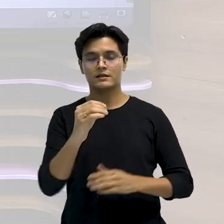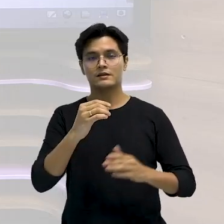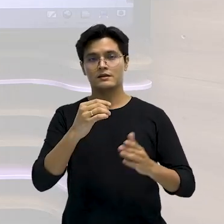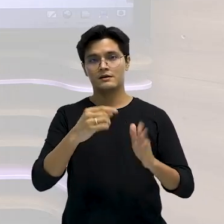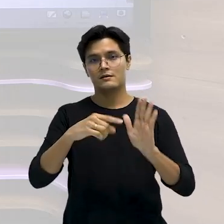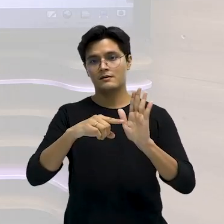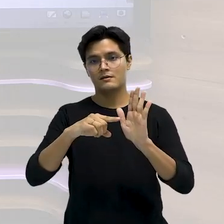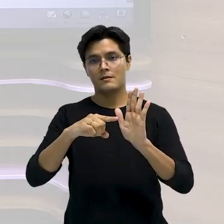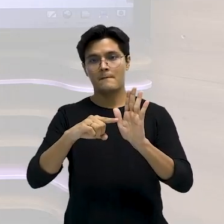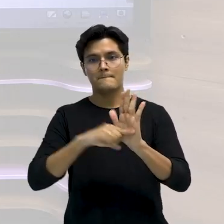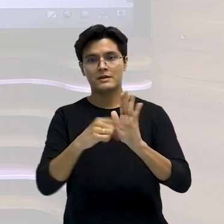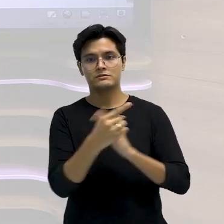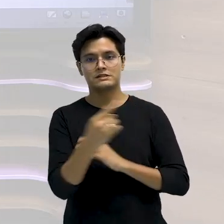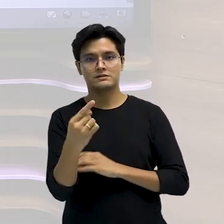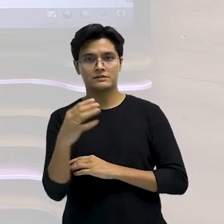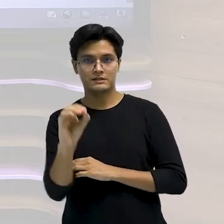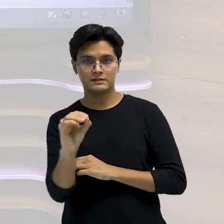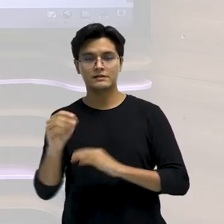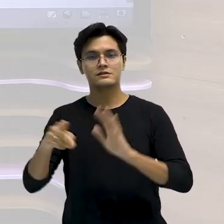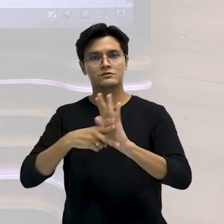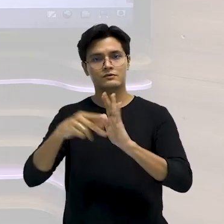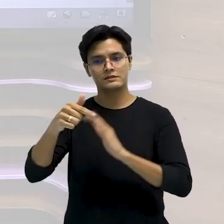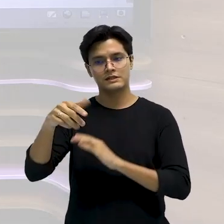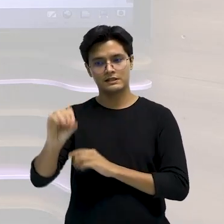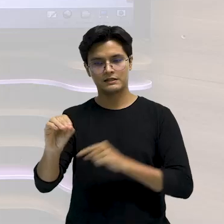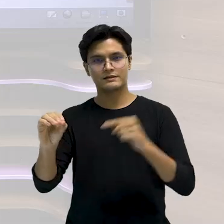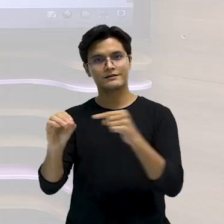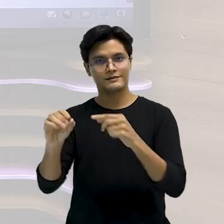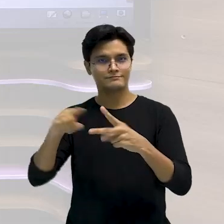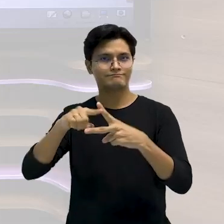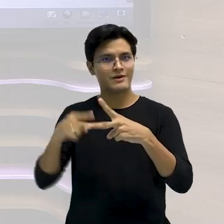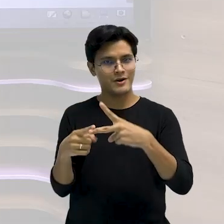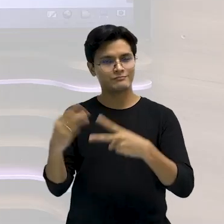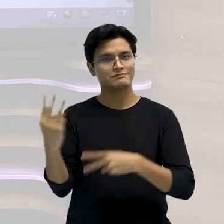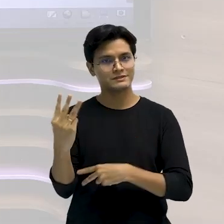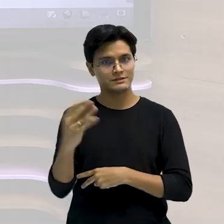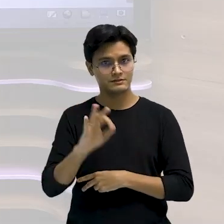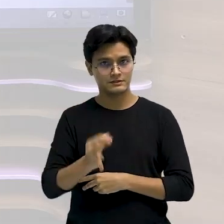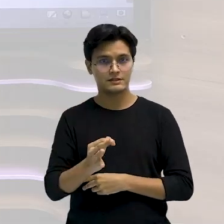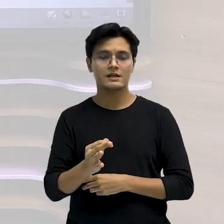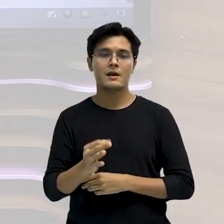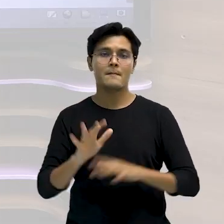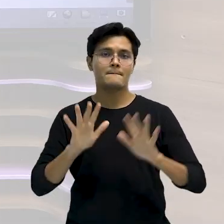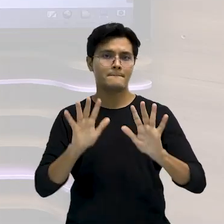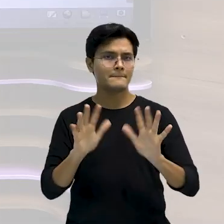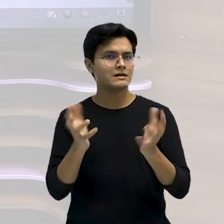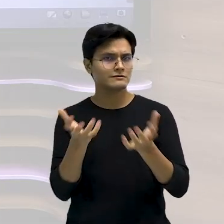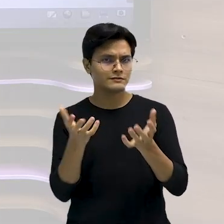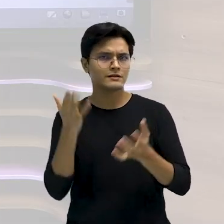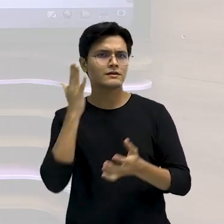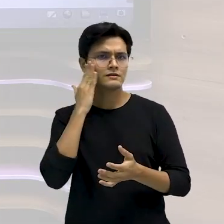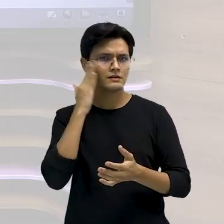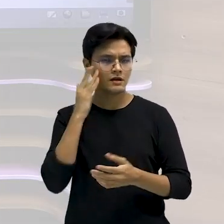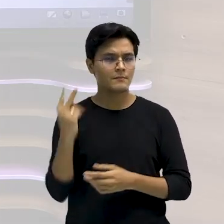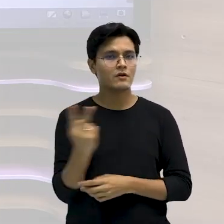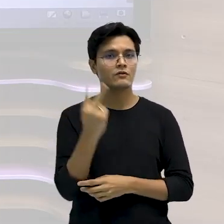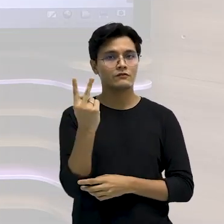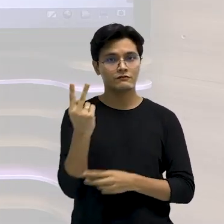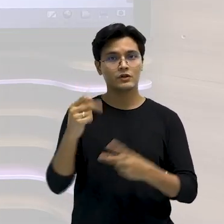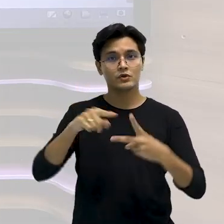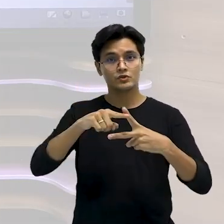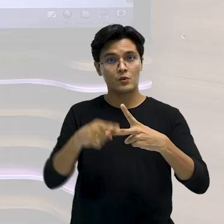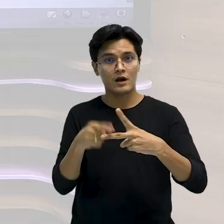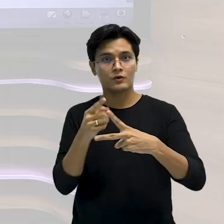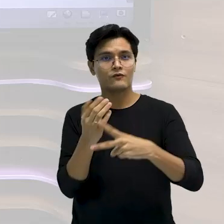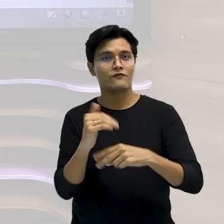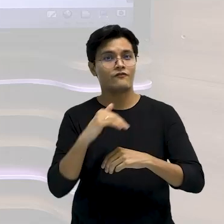obtém o terceiro ângulo, que no caso ali é 70 graus. Mas veja que ele quer saber o valor do ângulo daqui de fora.